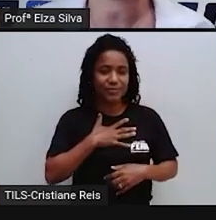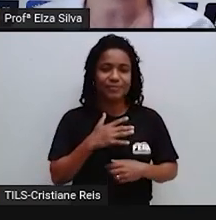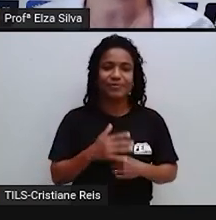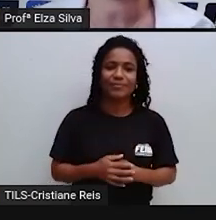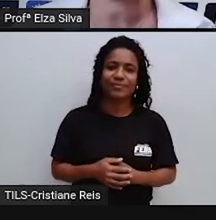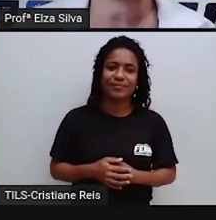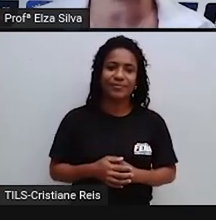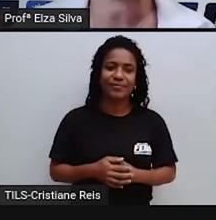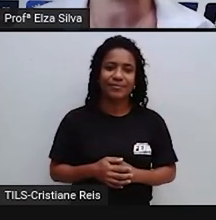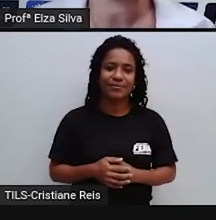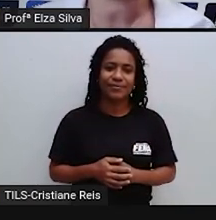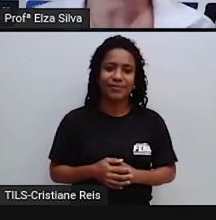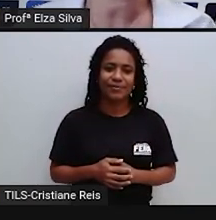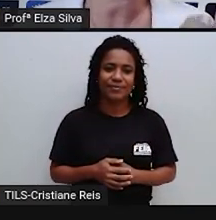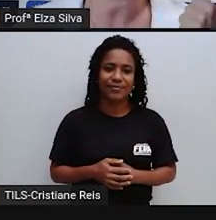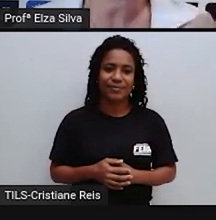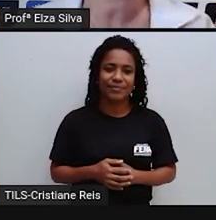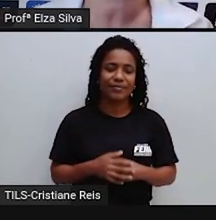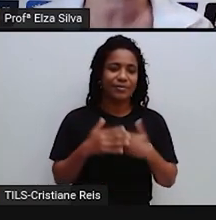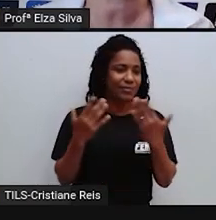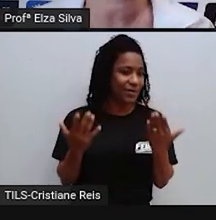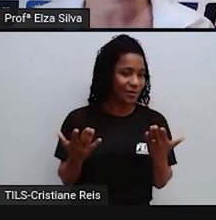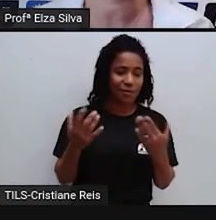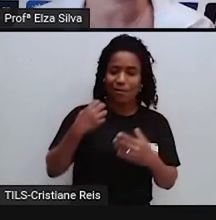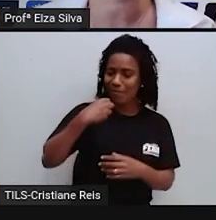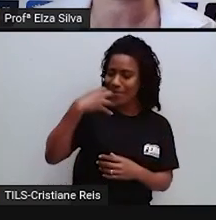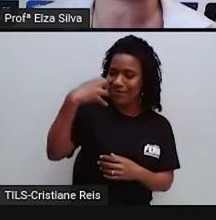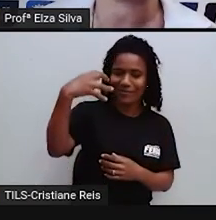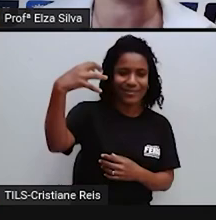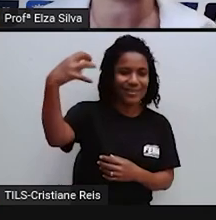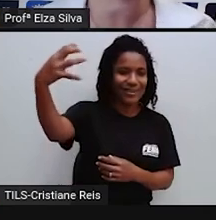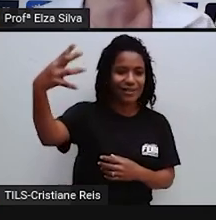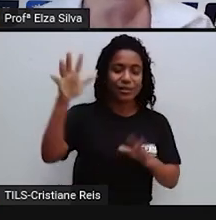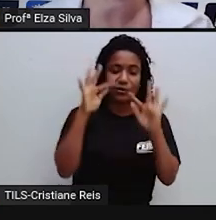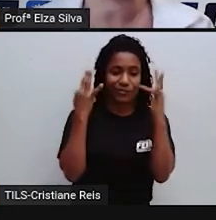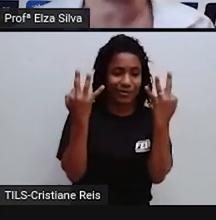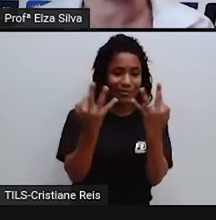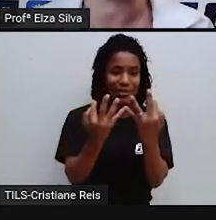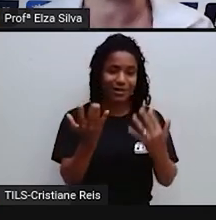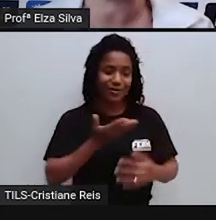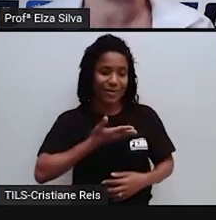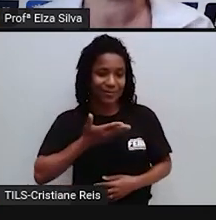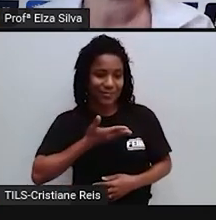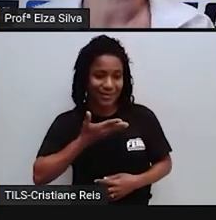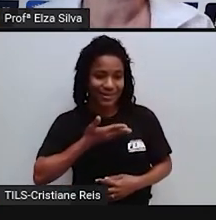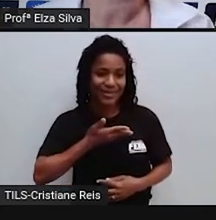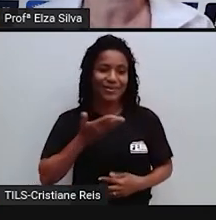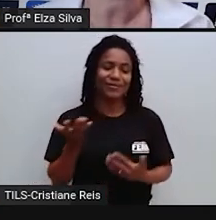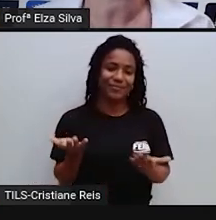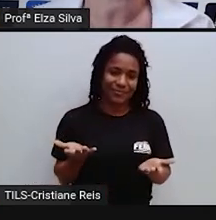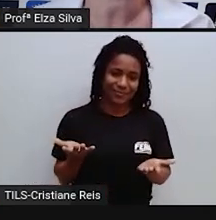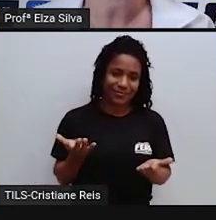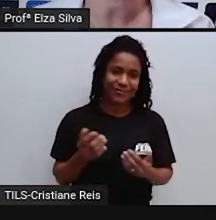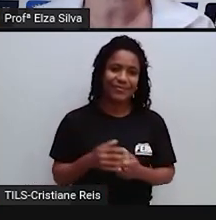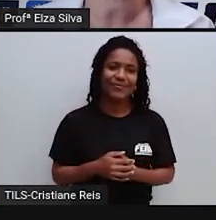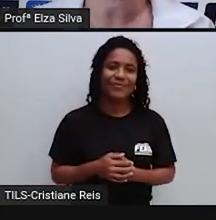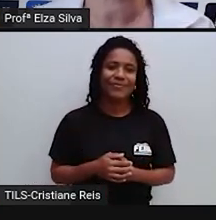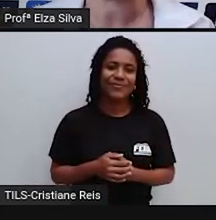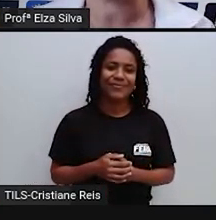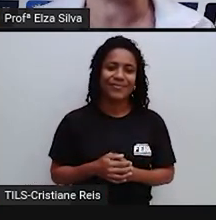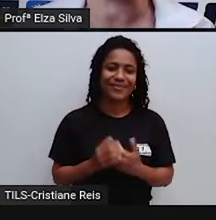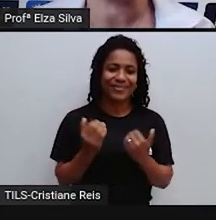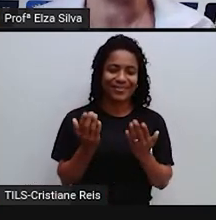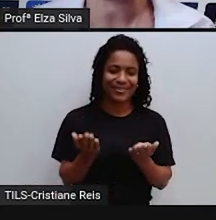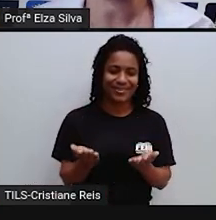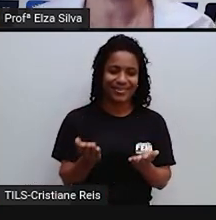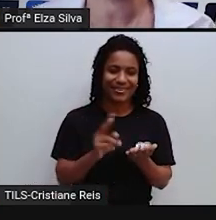family Friends Uma viagem Que foi muito legal Com sua família Com seus amigos O momento Sempre was